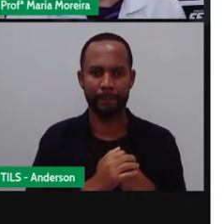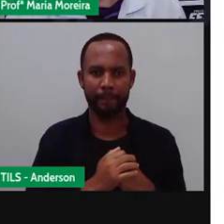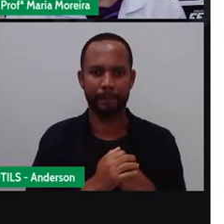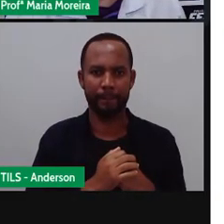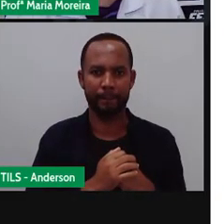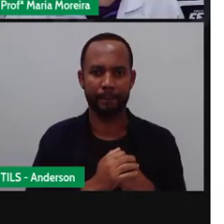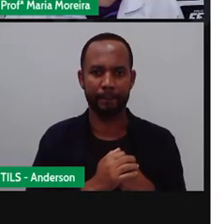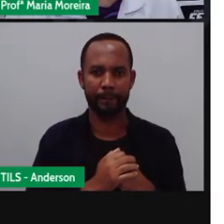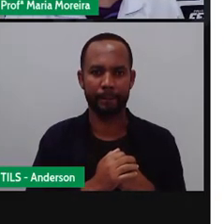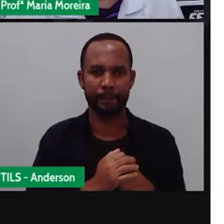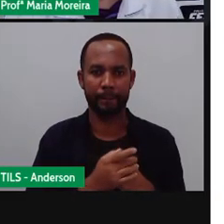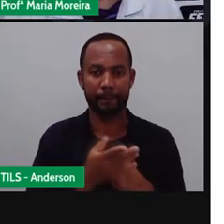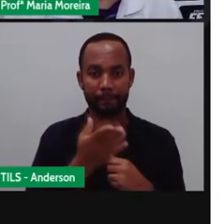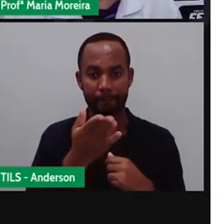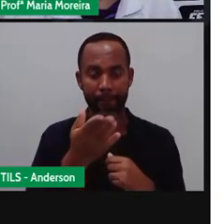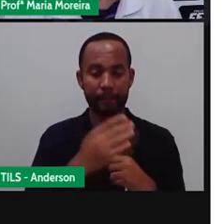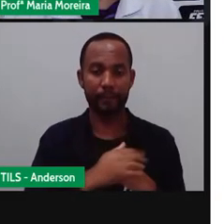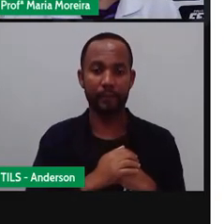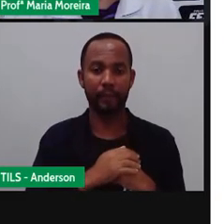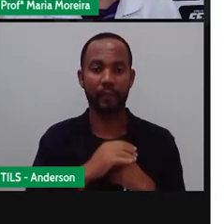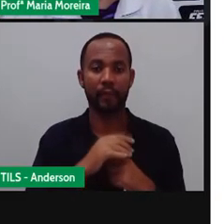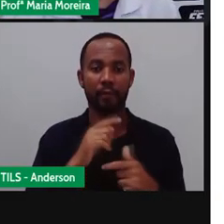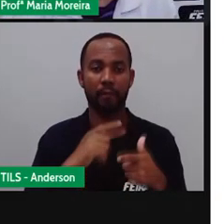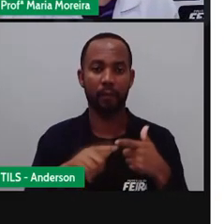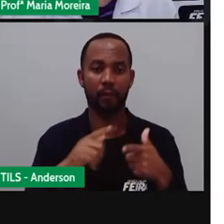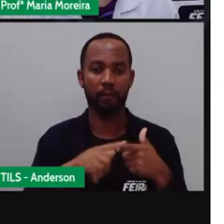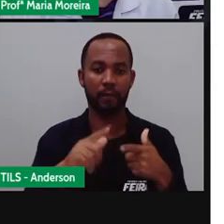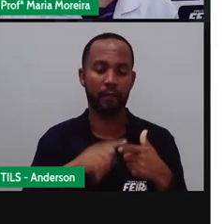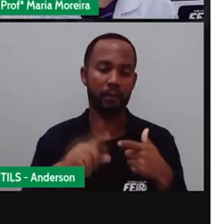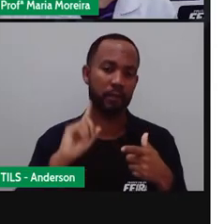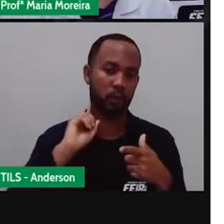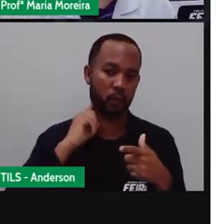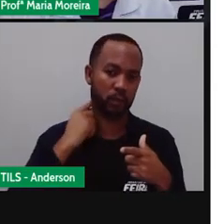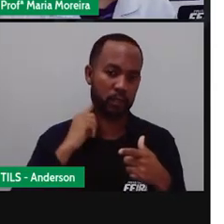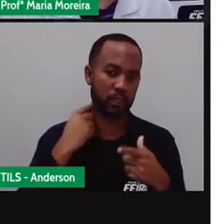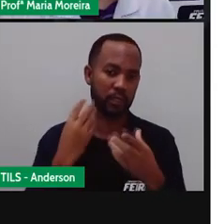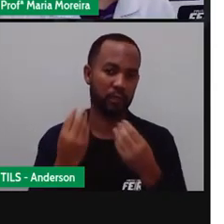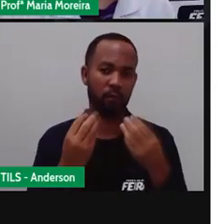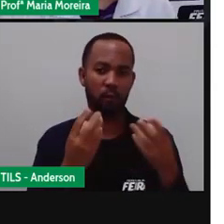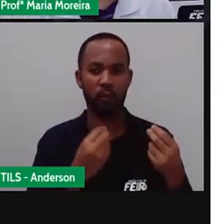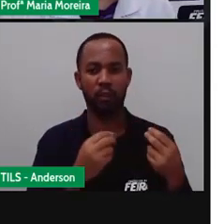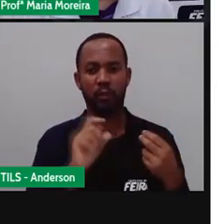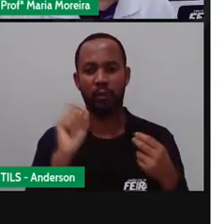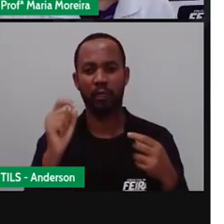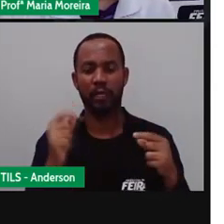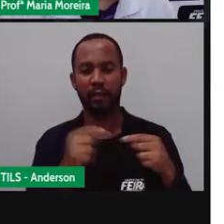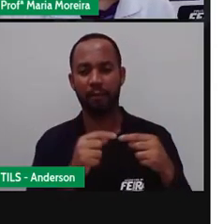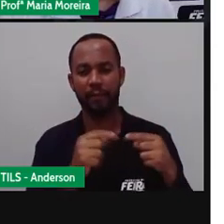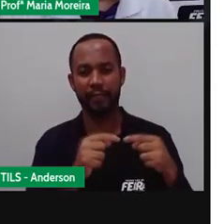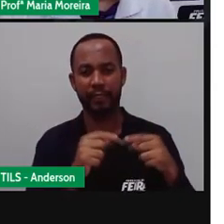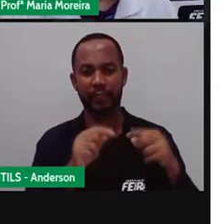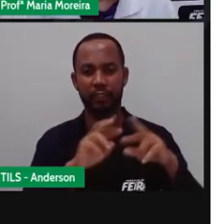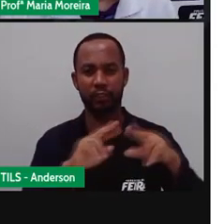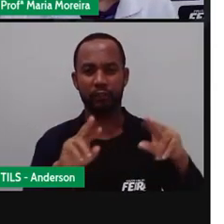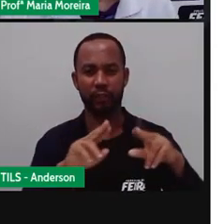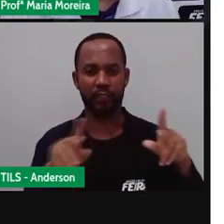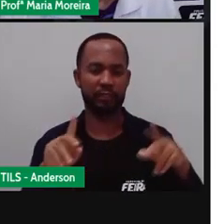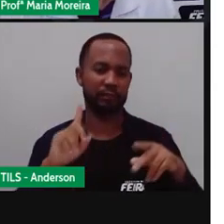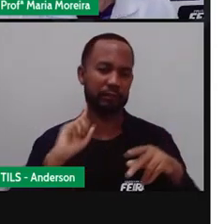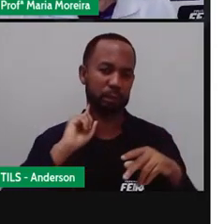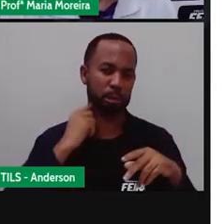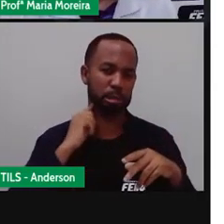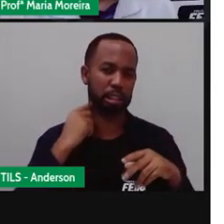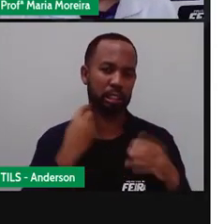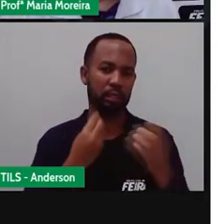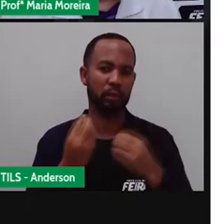Bom, as enfermidades causadas pelo lixo Estão fortemente associadas aos vetores E a presença de água contaminada